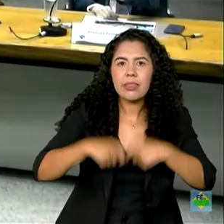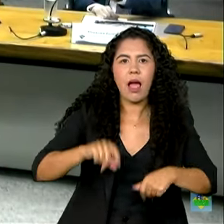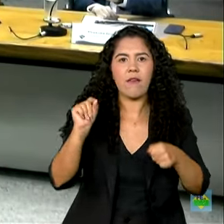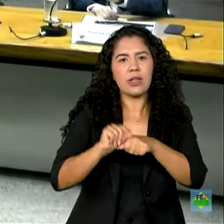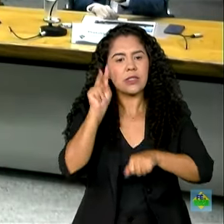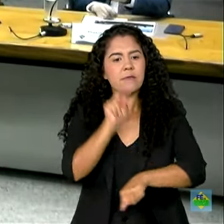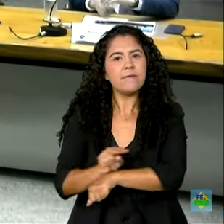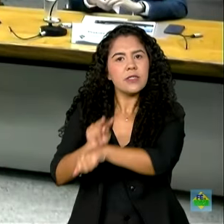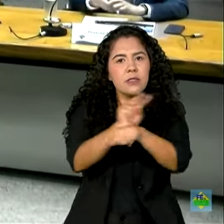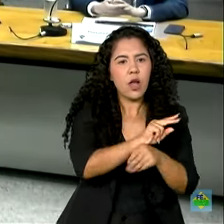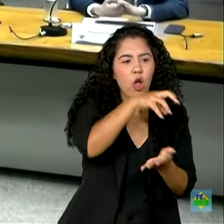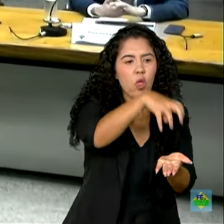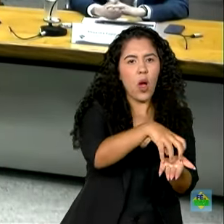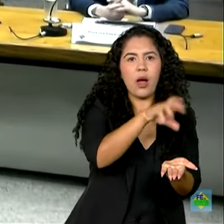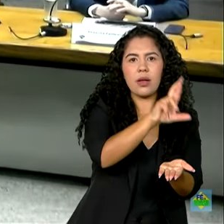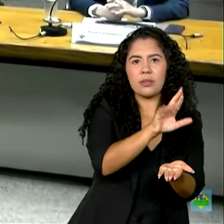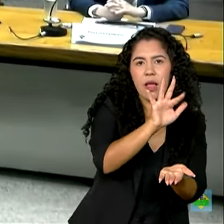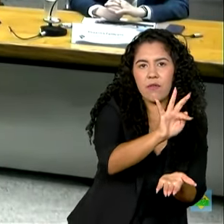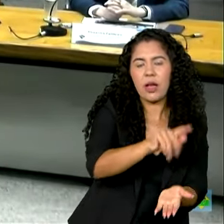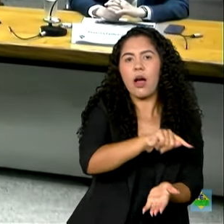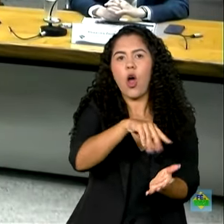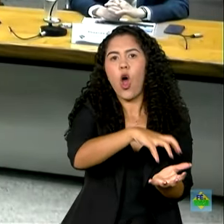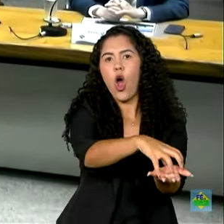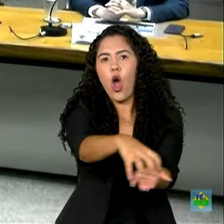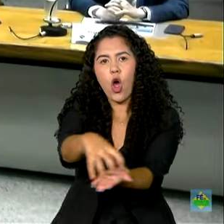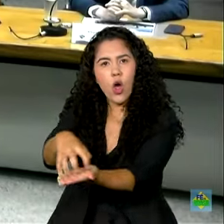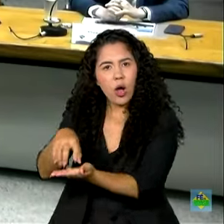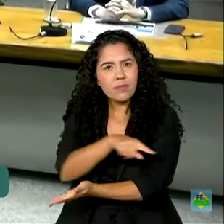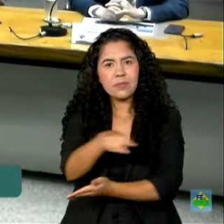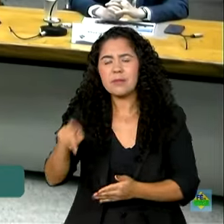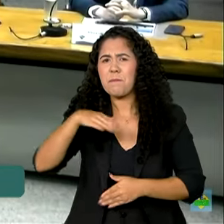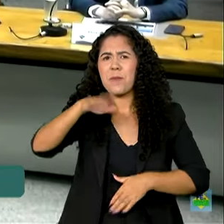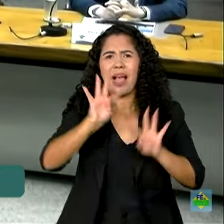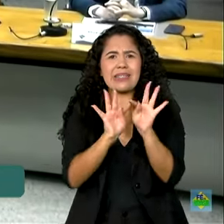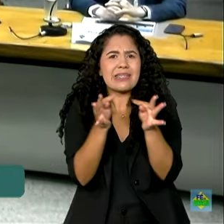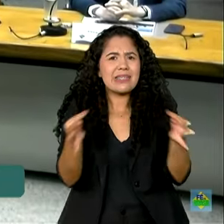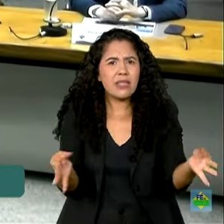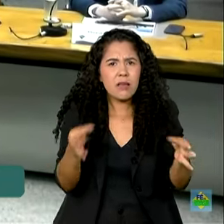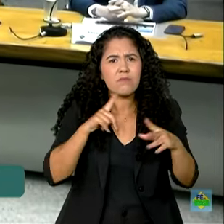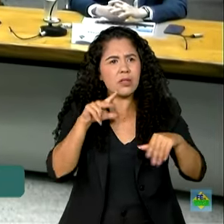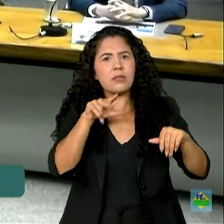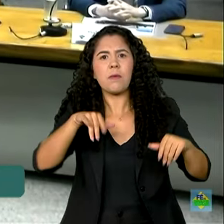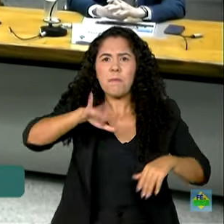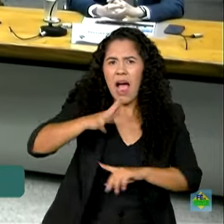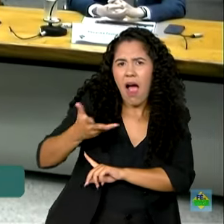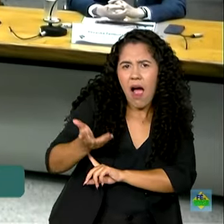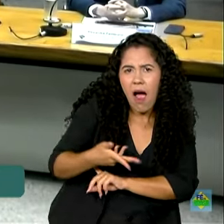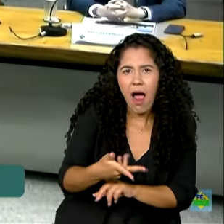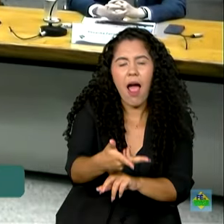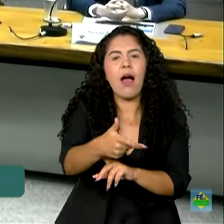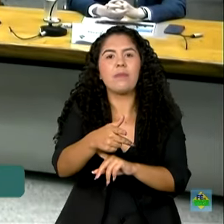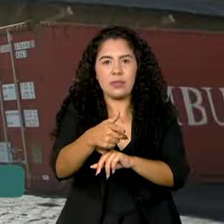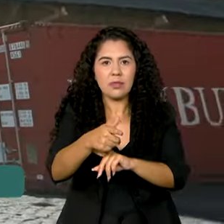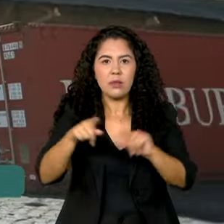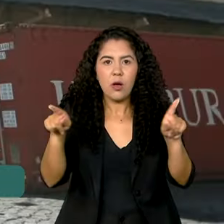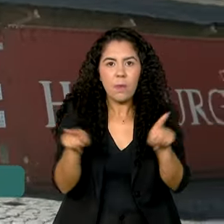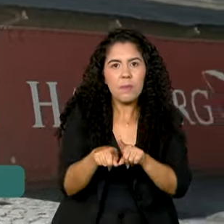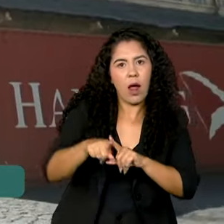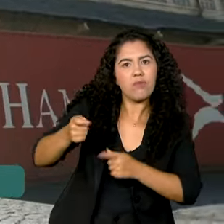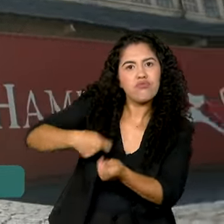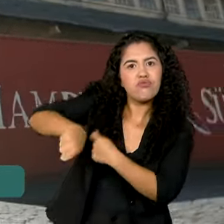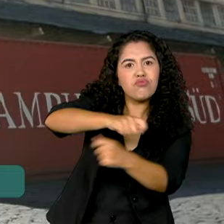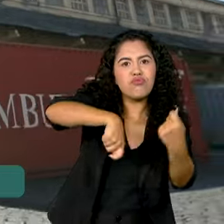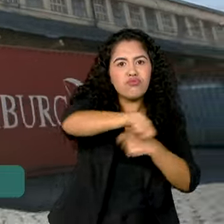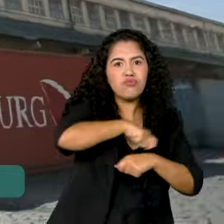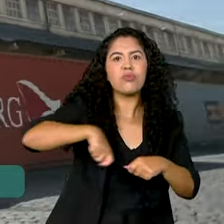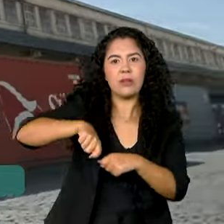Receita Federal e outros órgãos anuentes, ou seja, muito mais simplificação, muito mais agilidade para o comércio exterior brasileiro. Com a nova